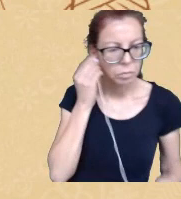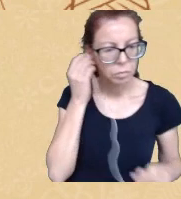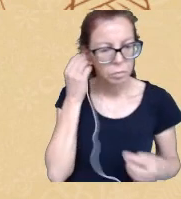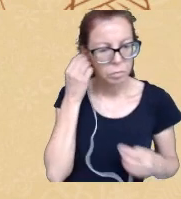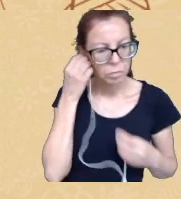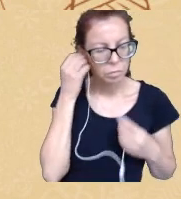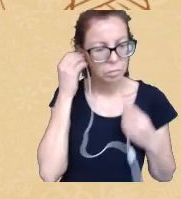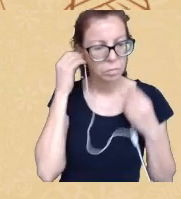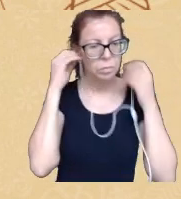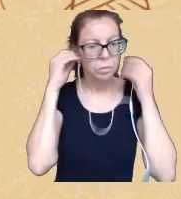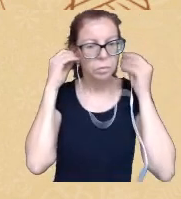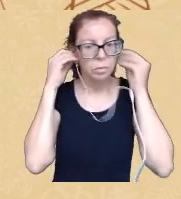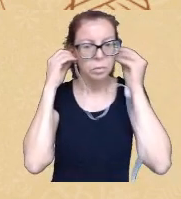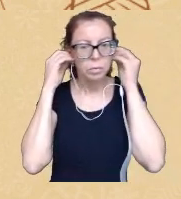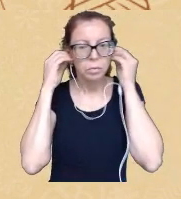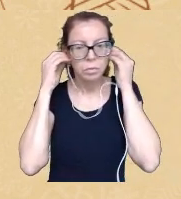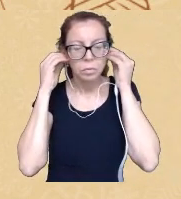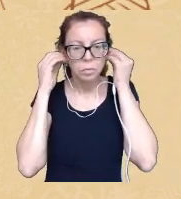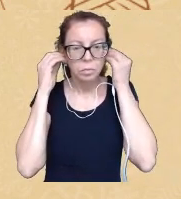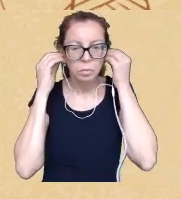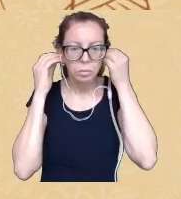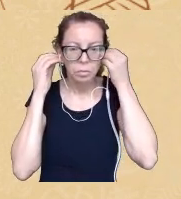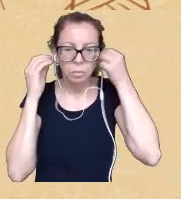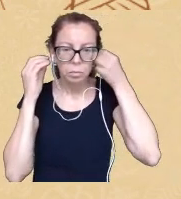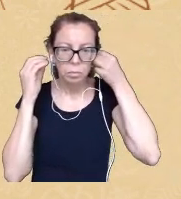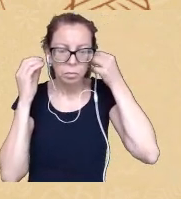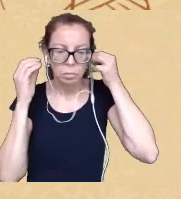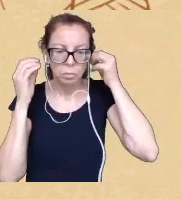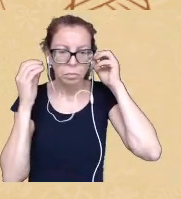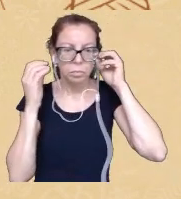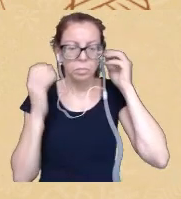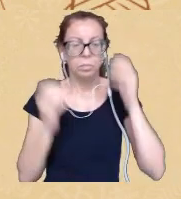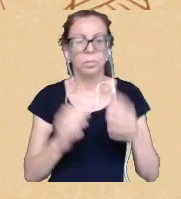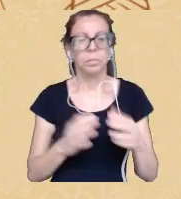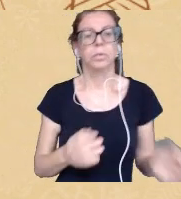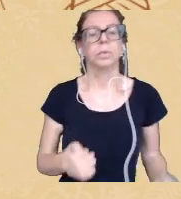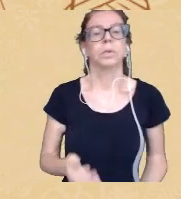com outras referências eu queria ouvir um pouco sobre isso